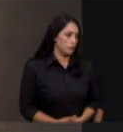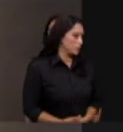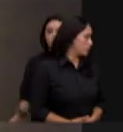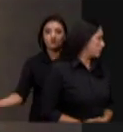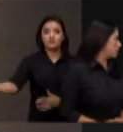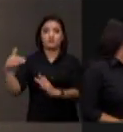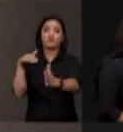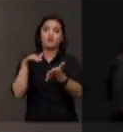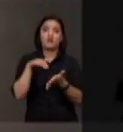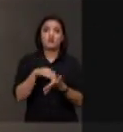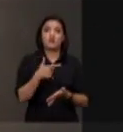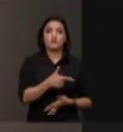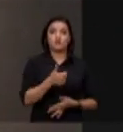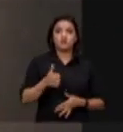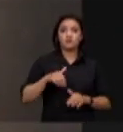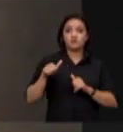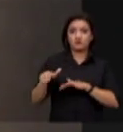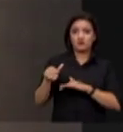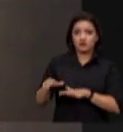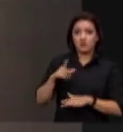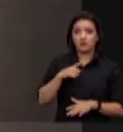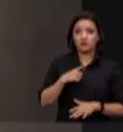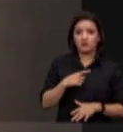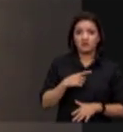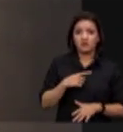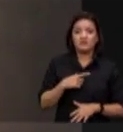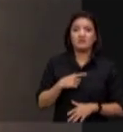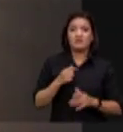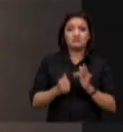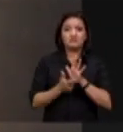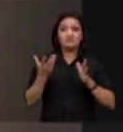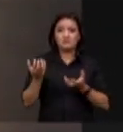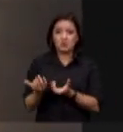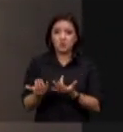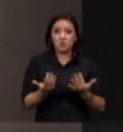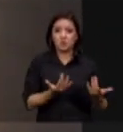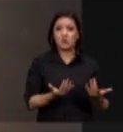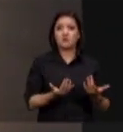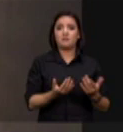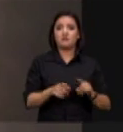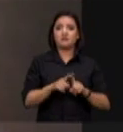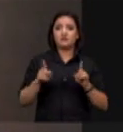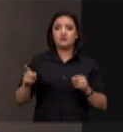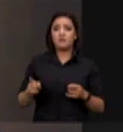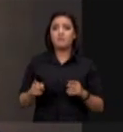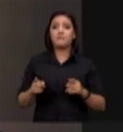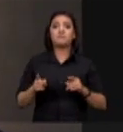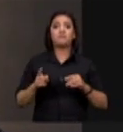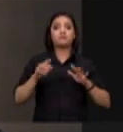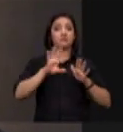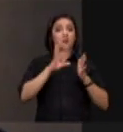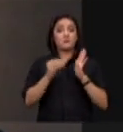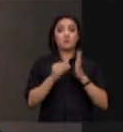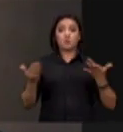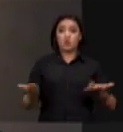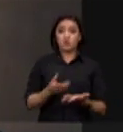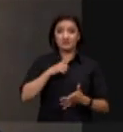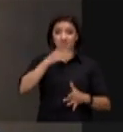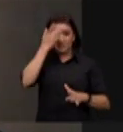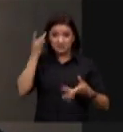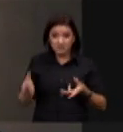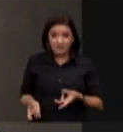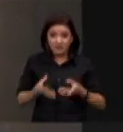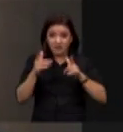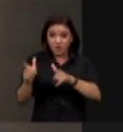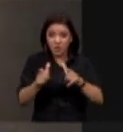quase 6 mil focos de queimadas. Já a Amazônia, 27.660 focos. Hoje nós estamos com garimpeiros destruindo as